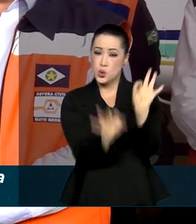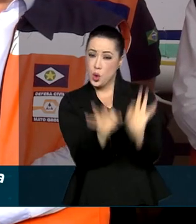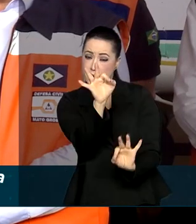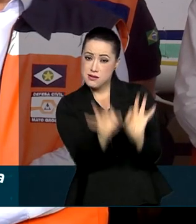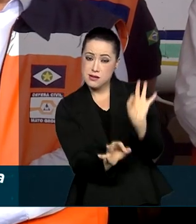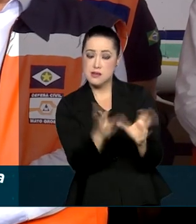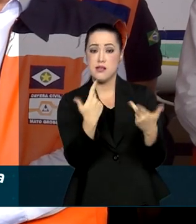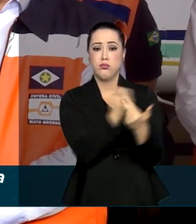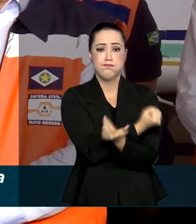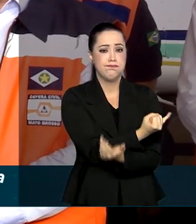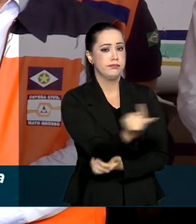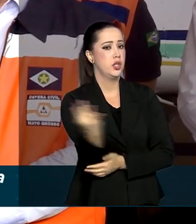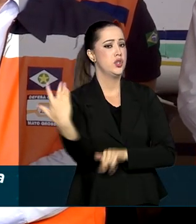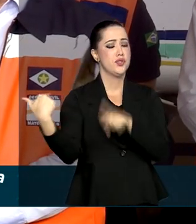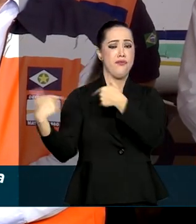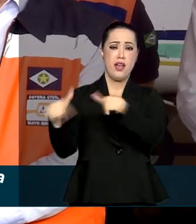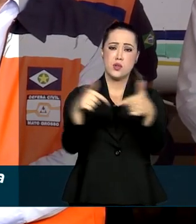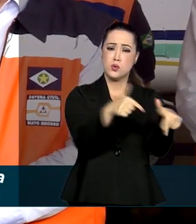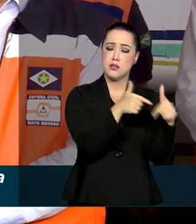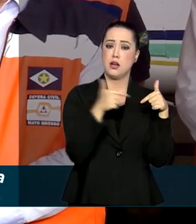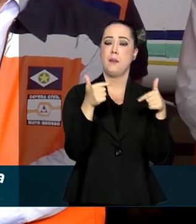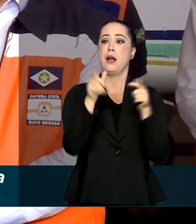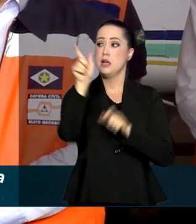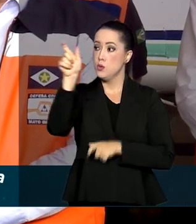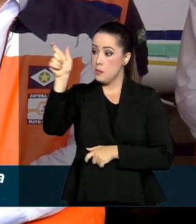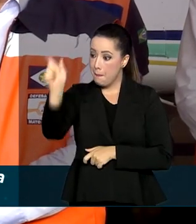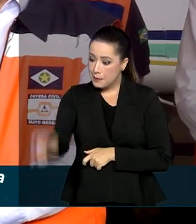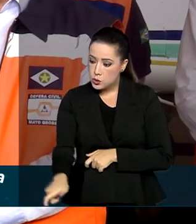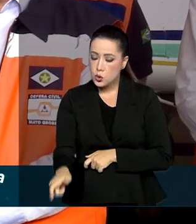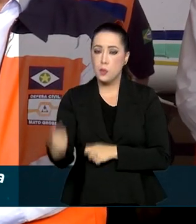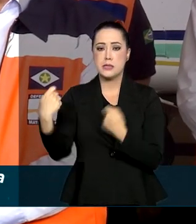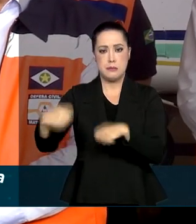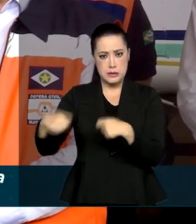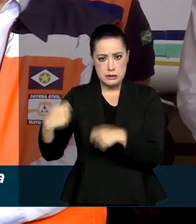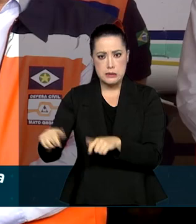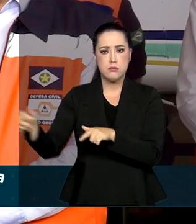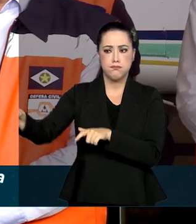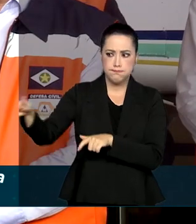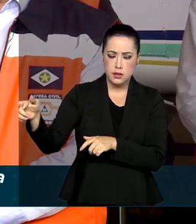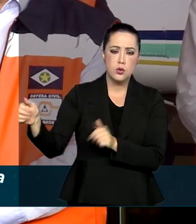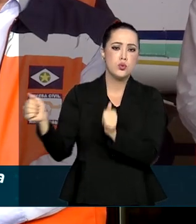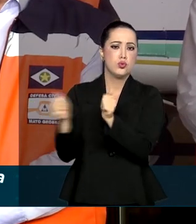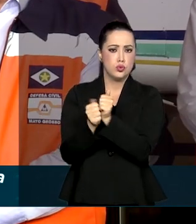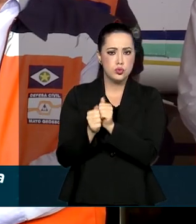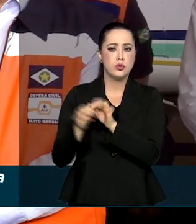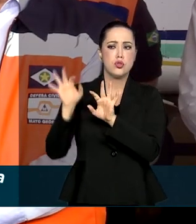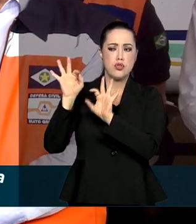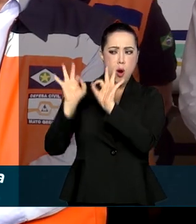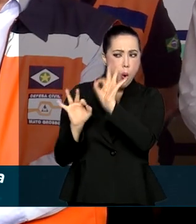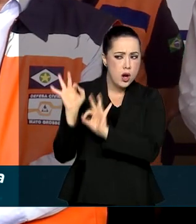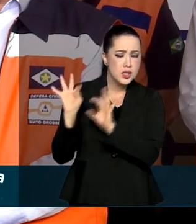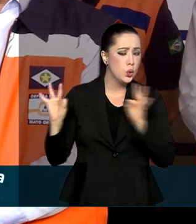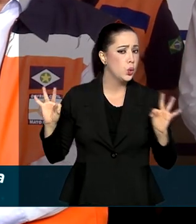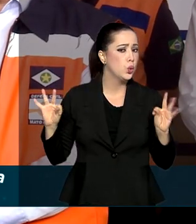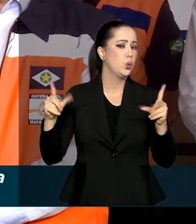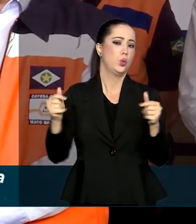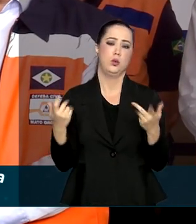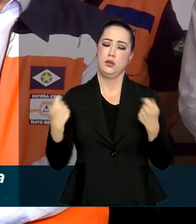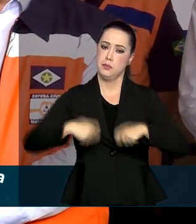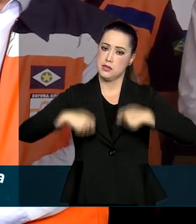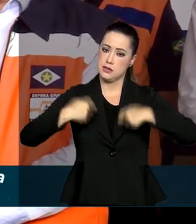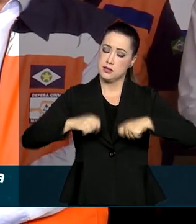das diversas entidades, ações e pessoas necessárias para o enfrentamento dessa questão. E isso